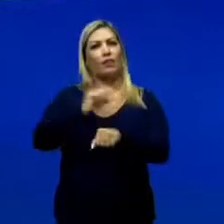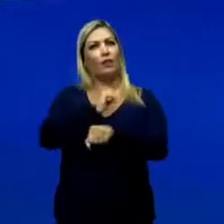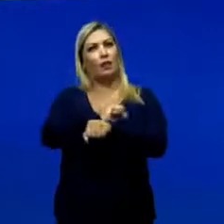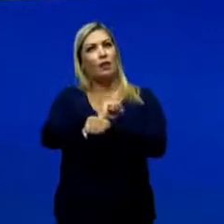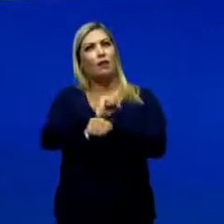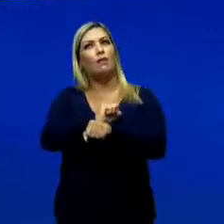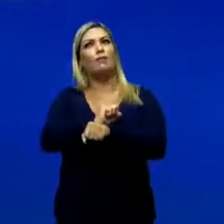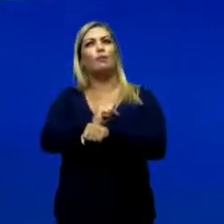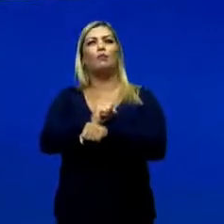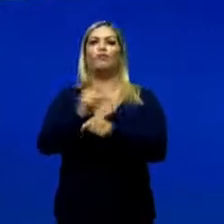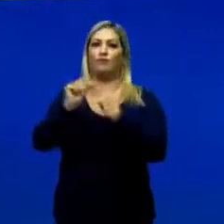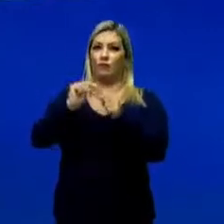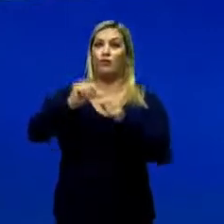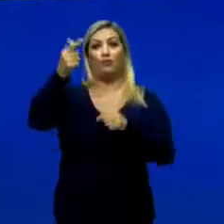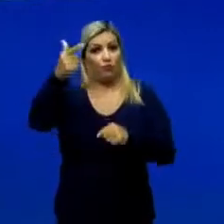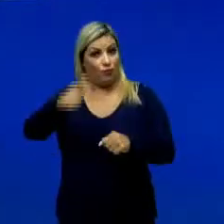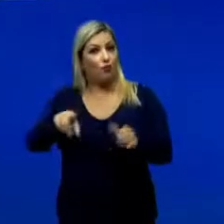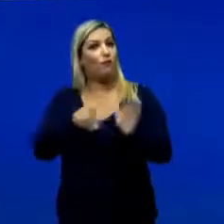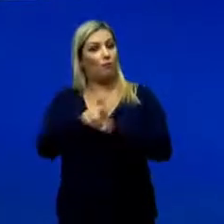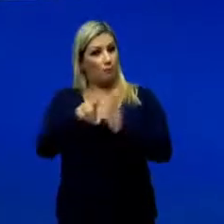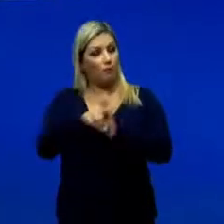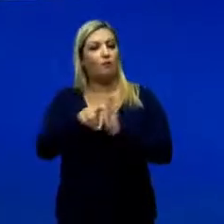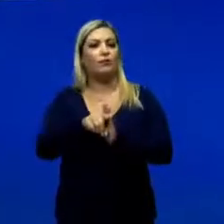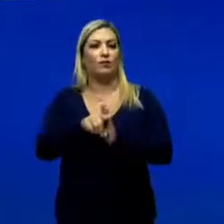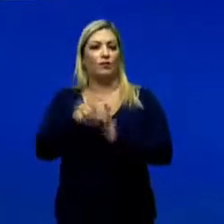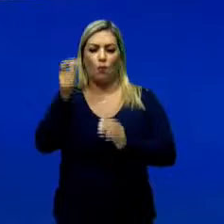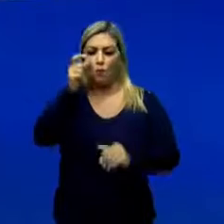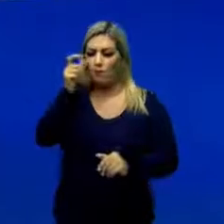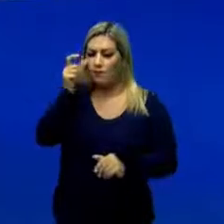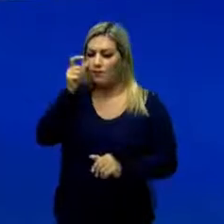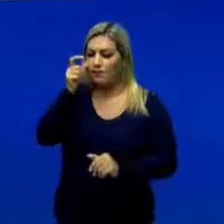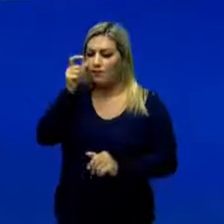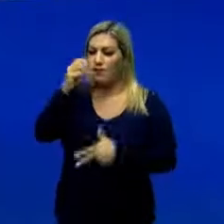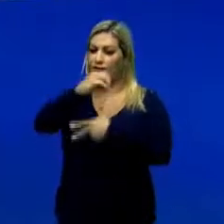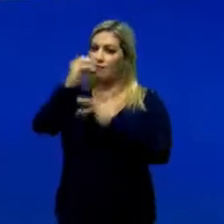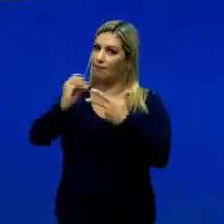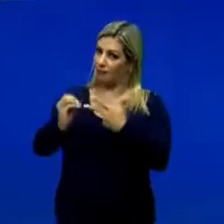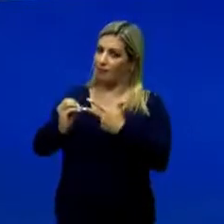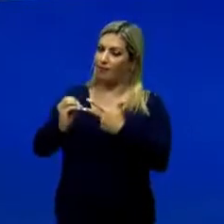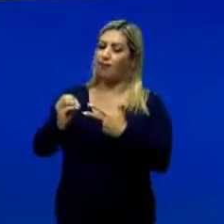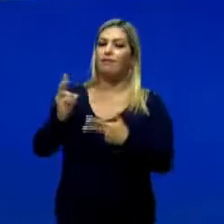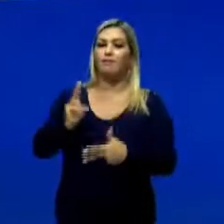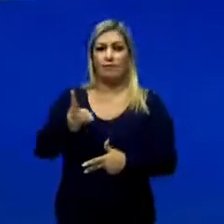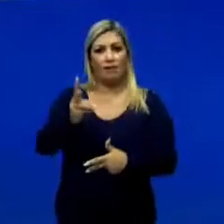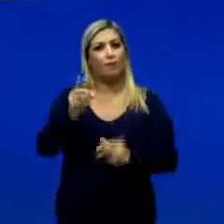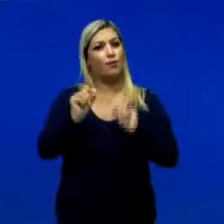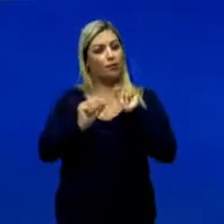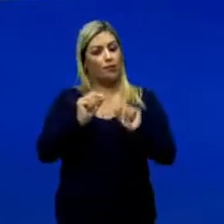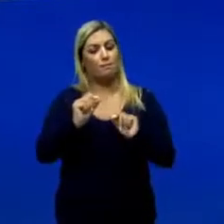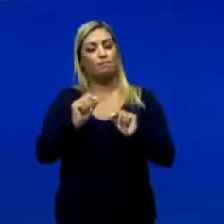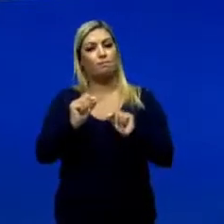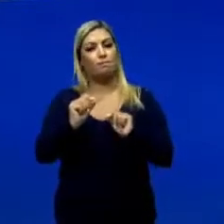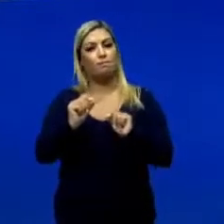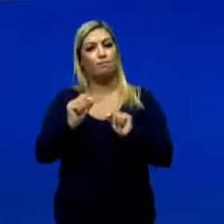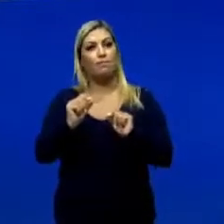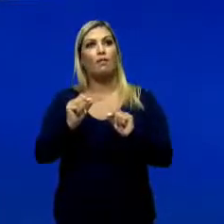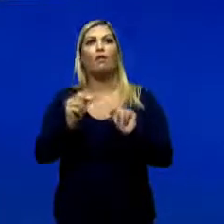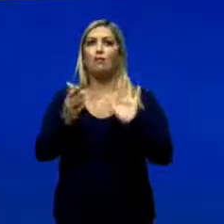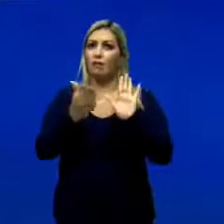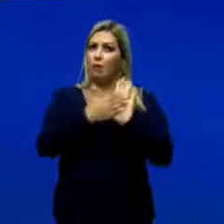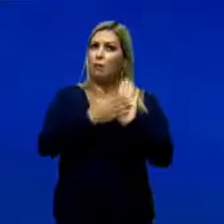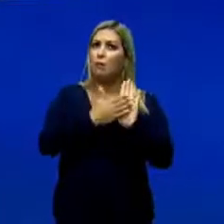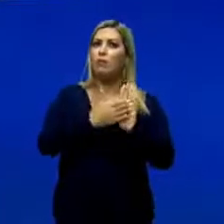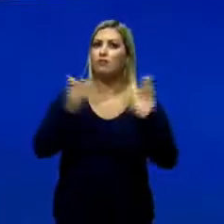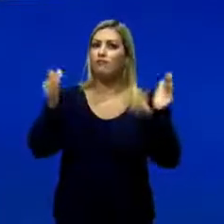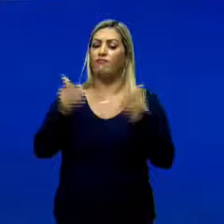tempinho aí para você refazer essas questões. Você vai observar que o Enem, ele é muito, assim, previsível